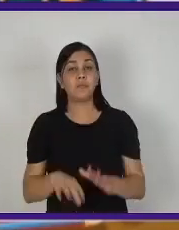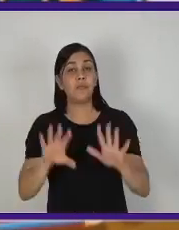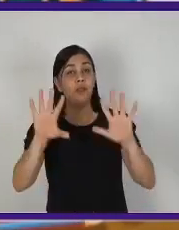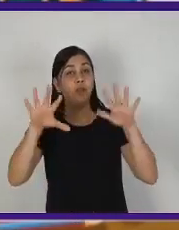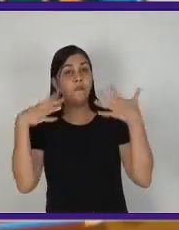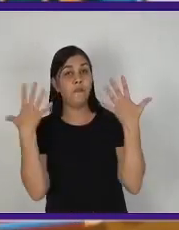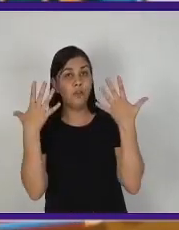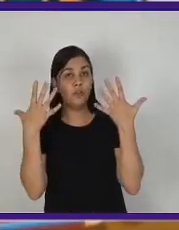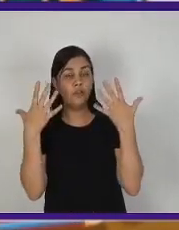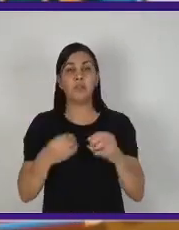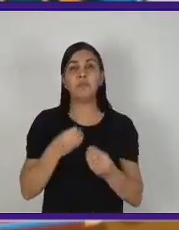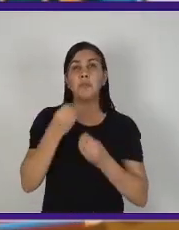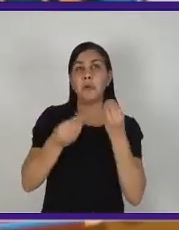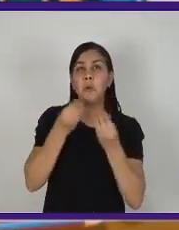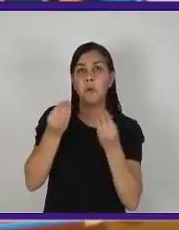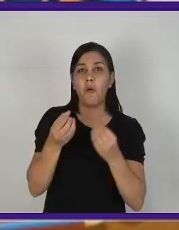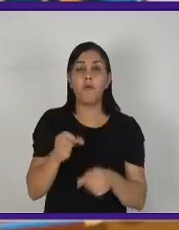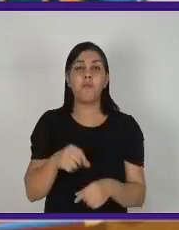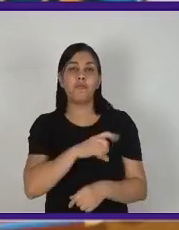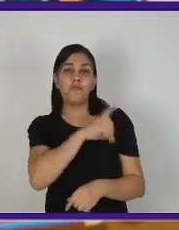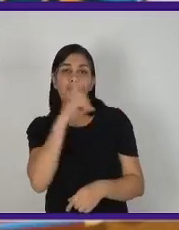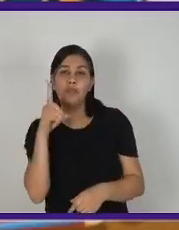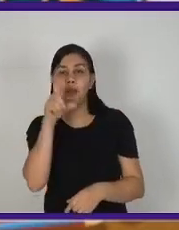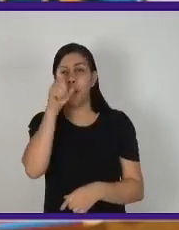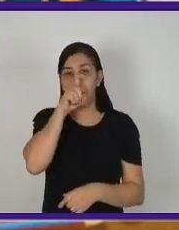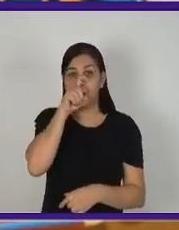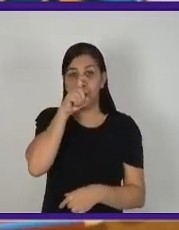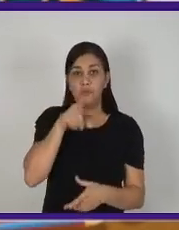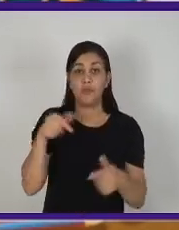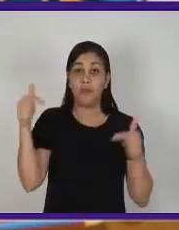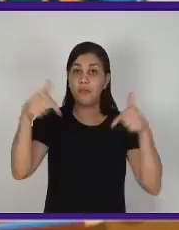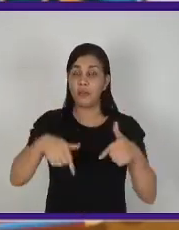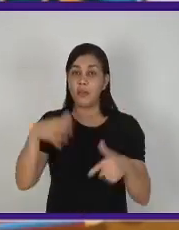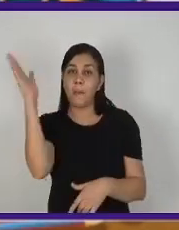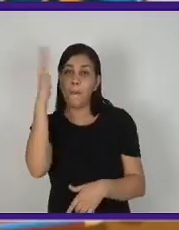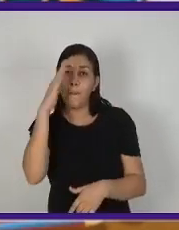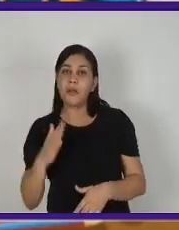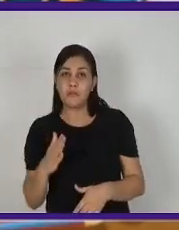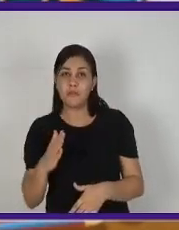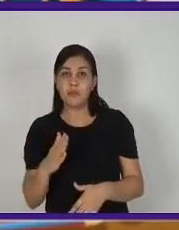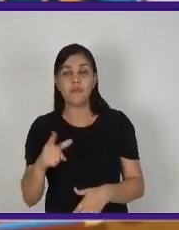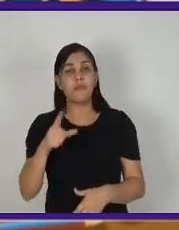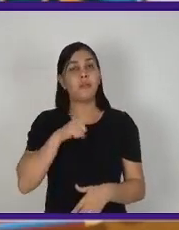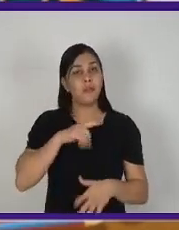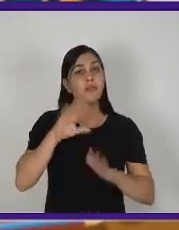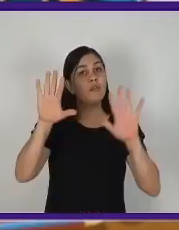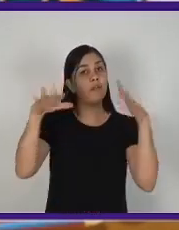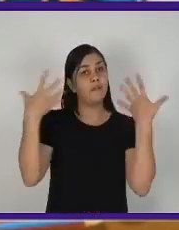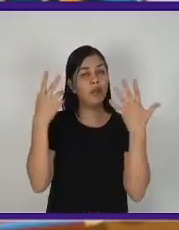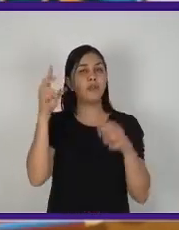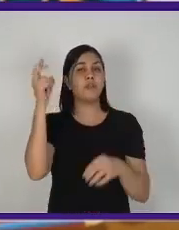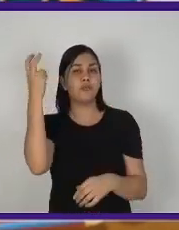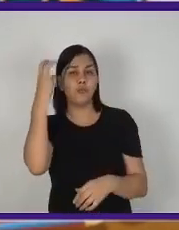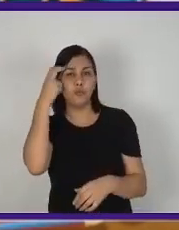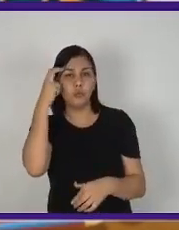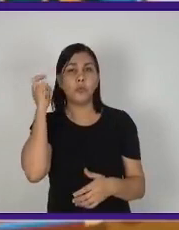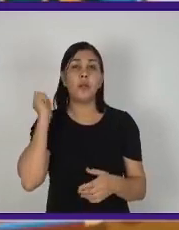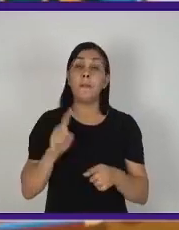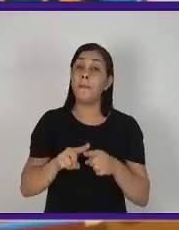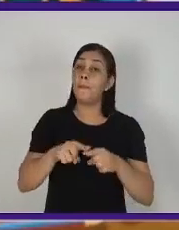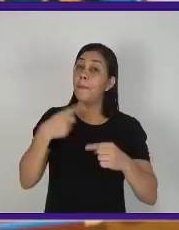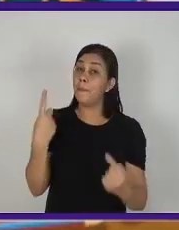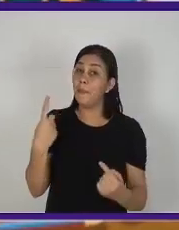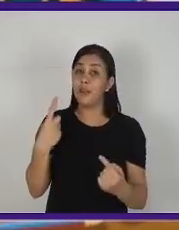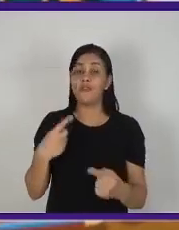tradicionais de outros países, como é o Halloween, né? Aqui no Brasil, a gente também tem essa cultura de comemorar o